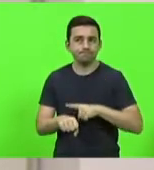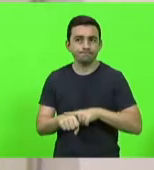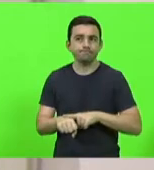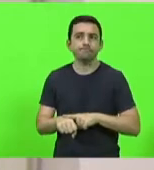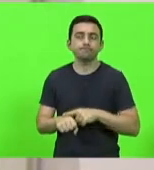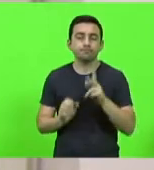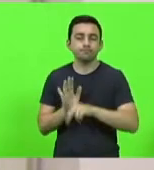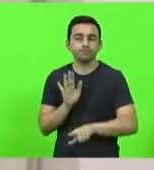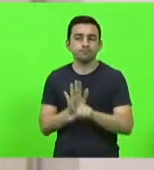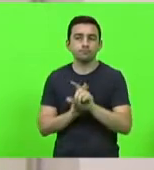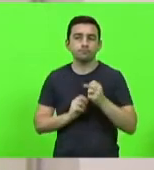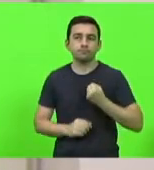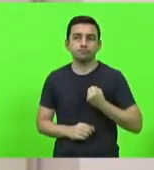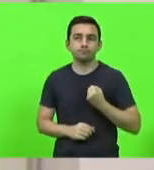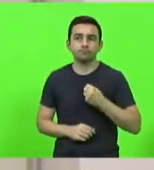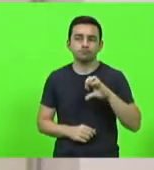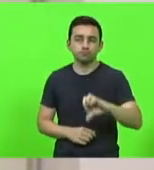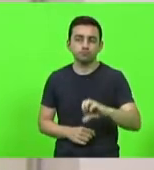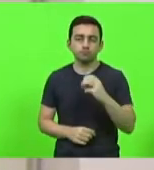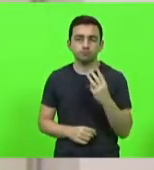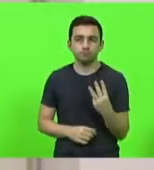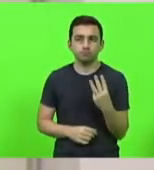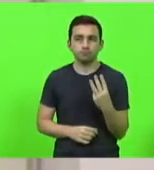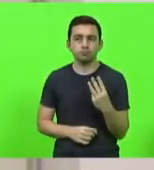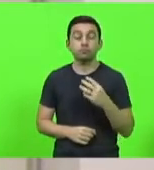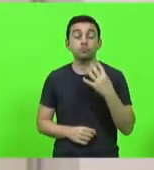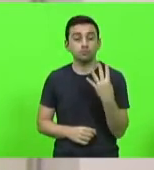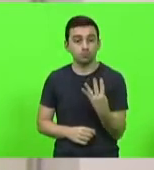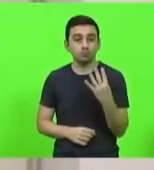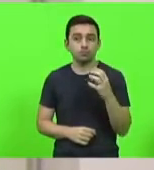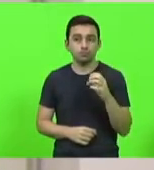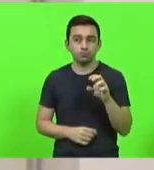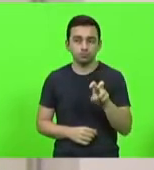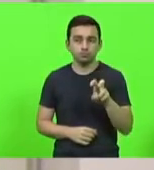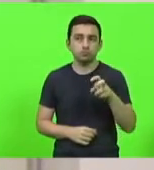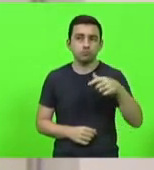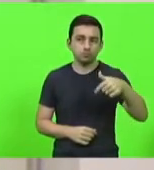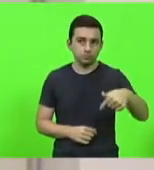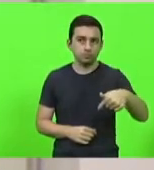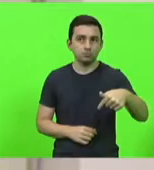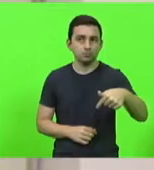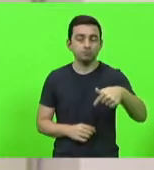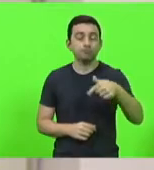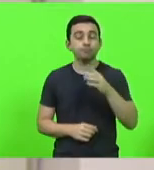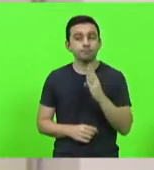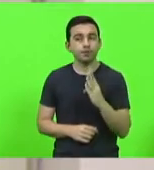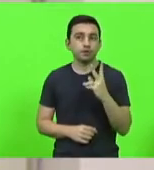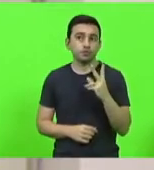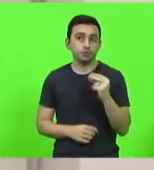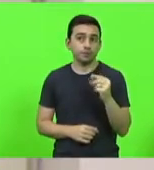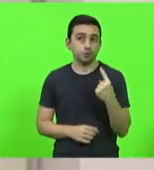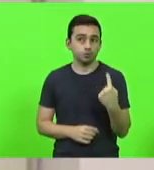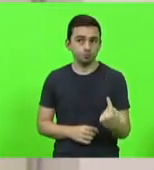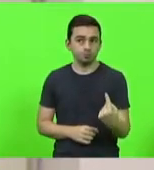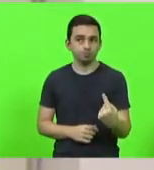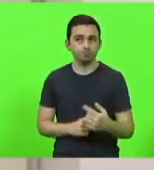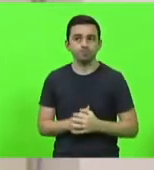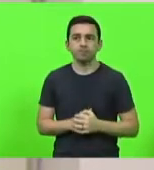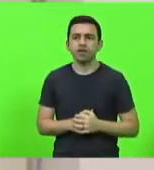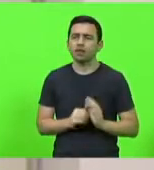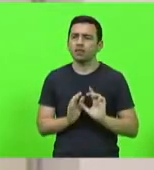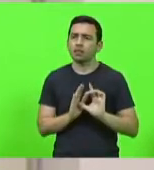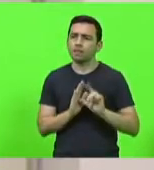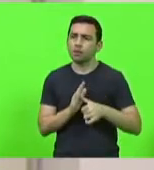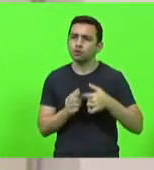de lei números 93 e 457 barra 2021. Após ser